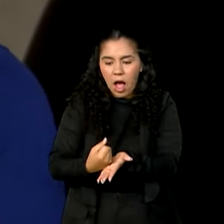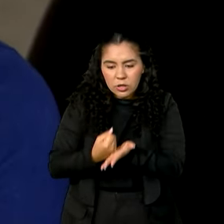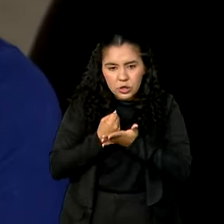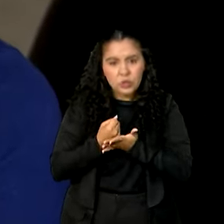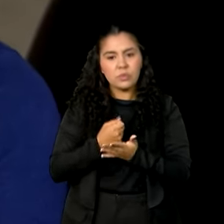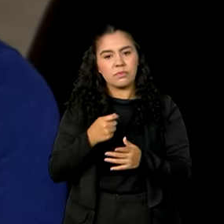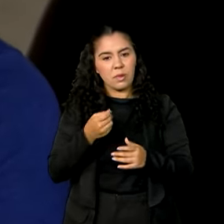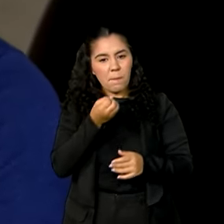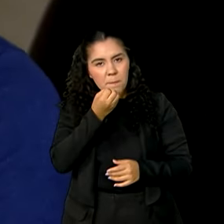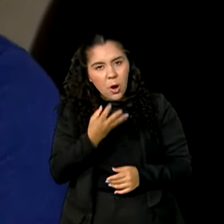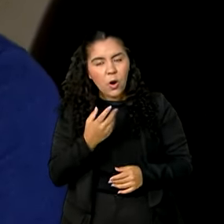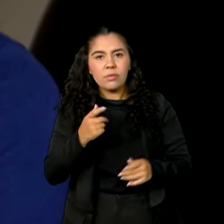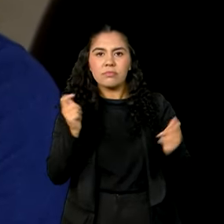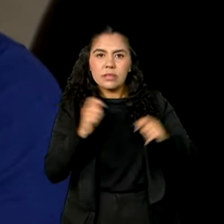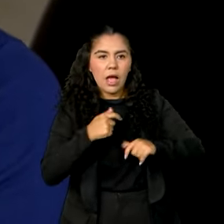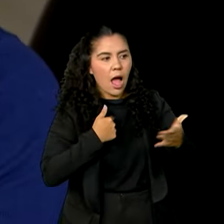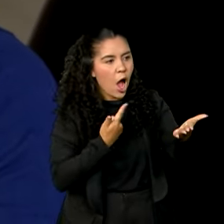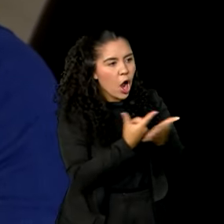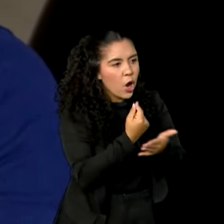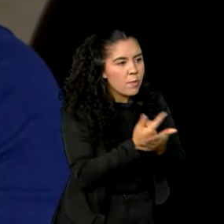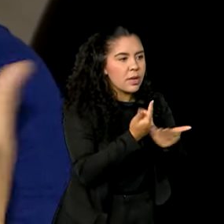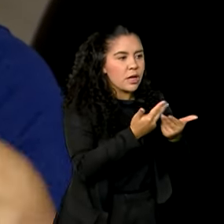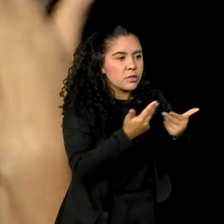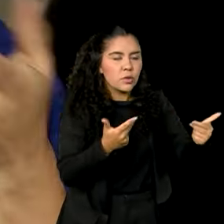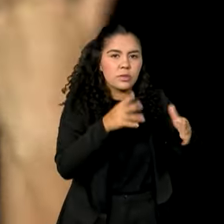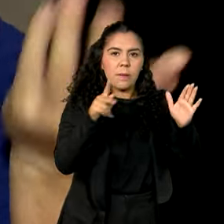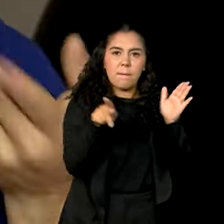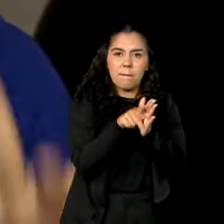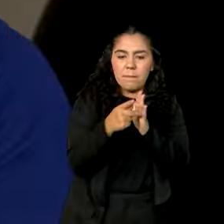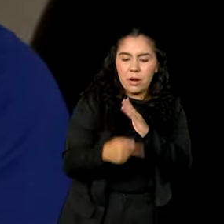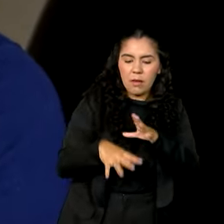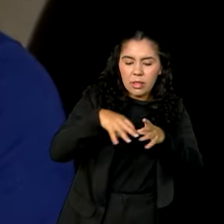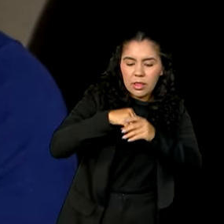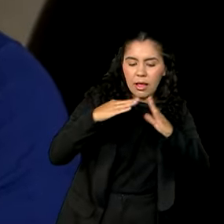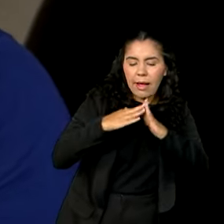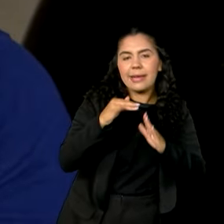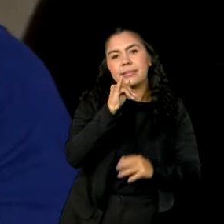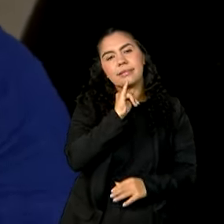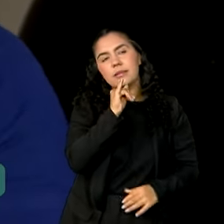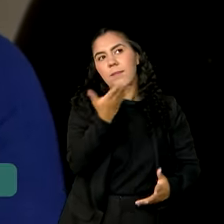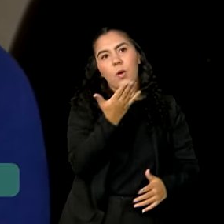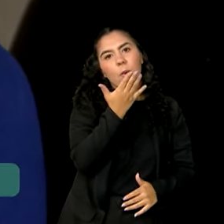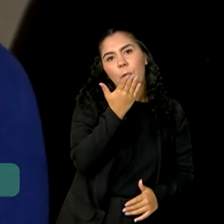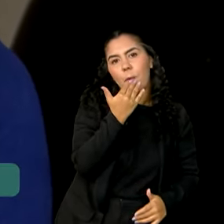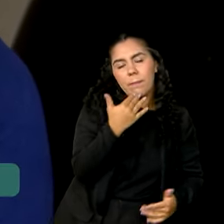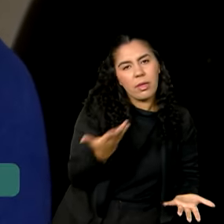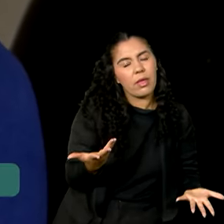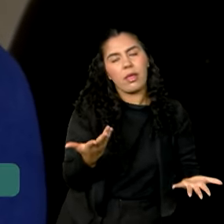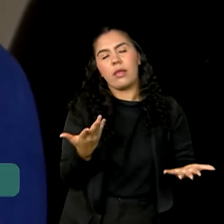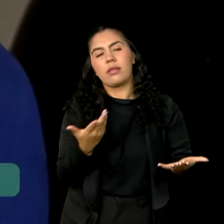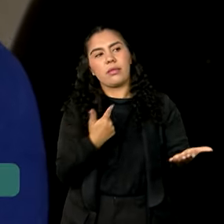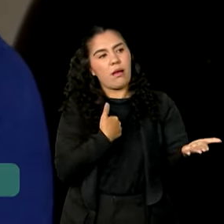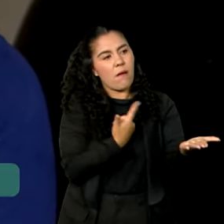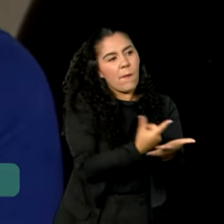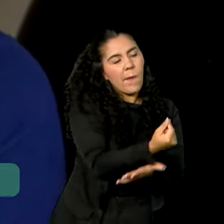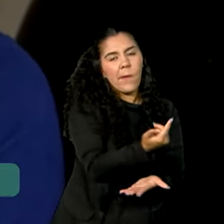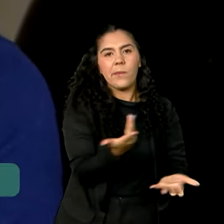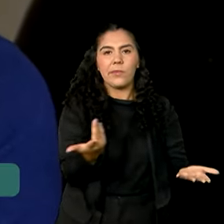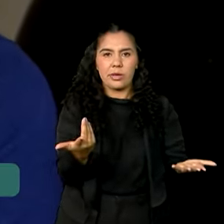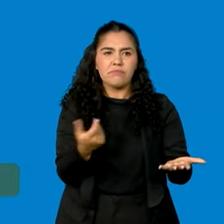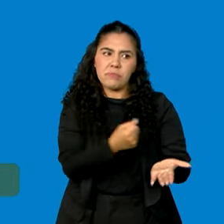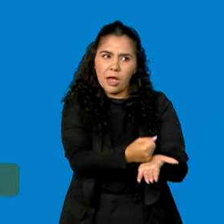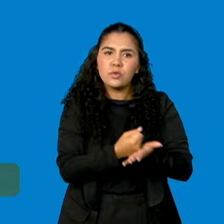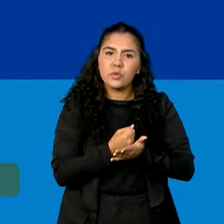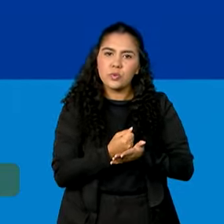Dá para comprar as coisas de casa, comida, né? Ou para botar dentro de casa. Ajuda